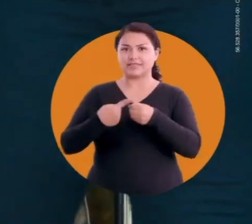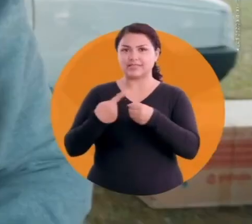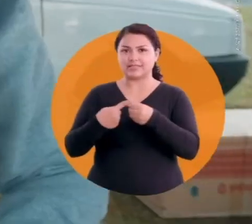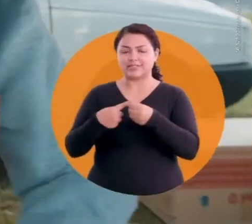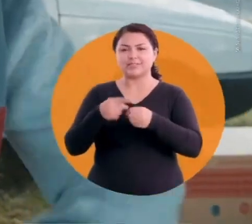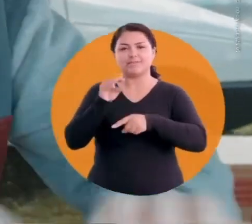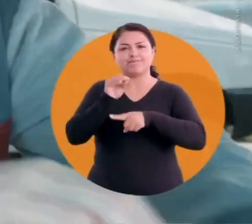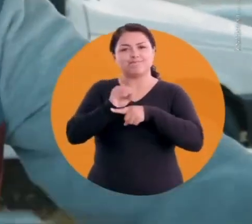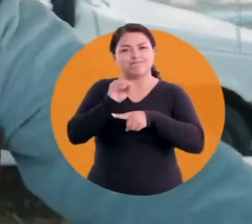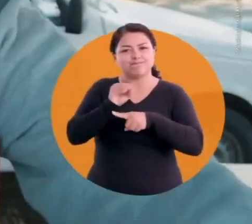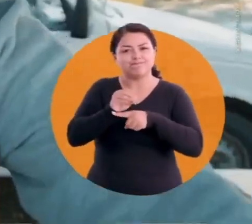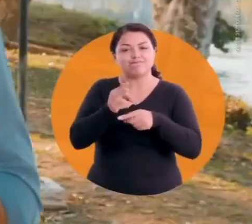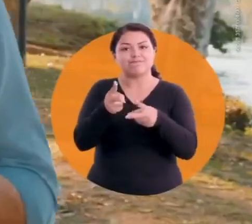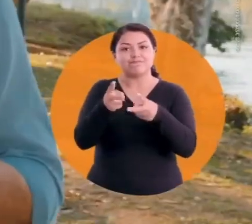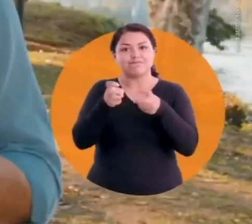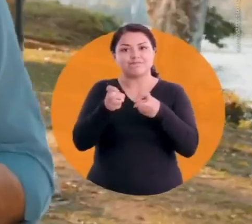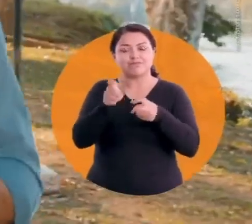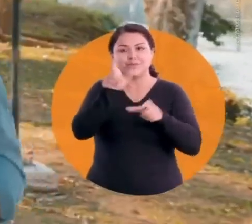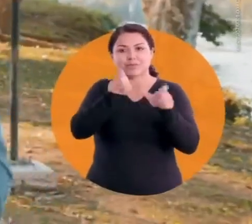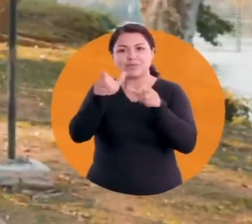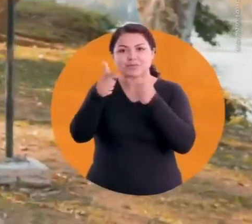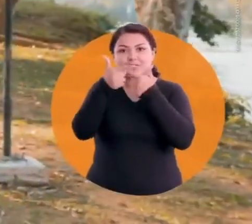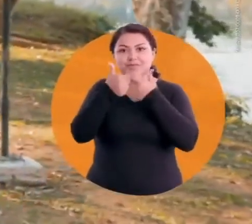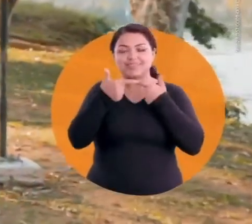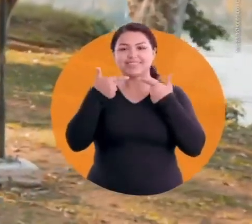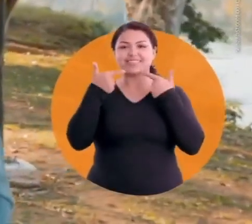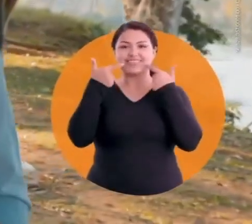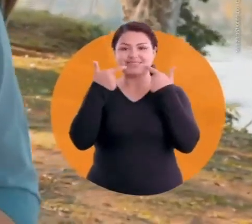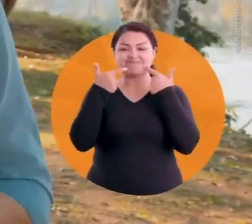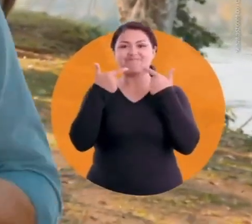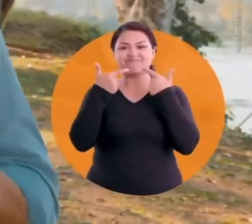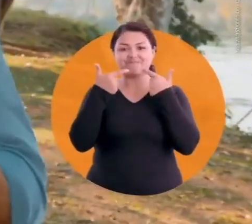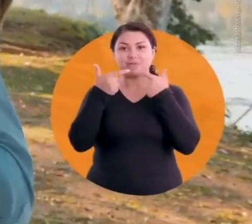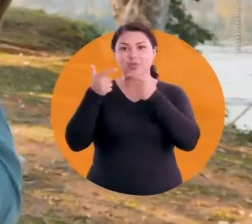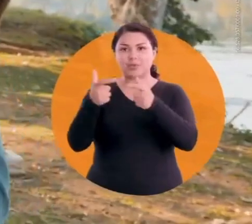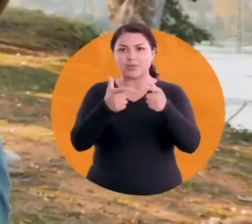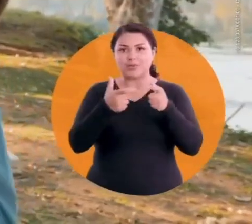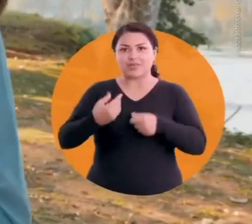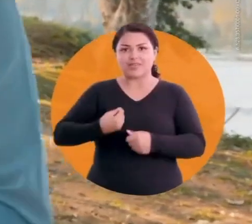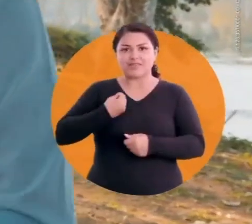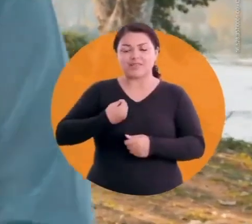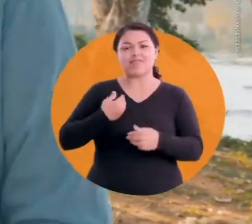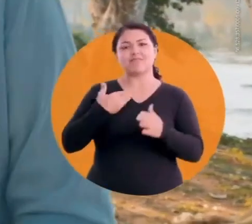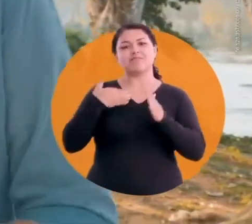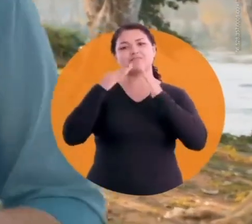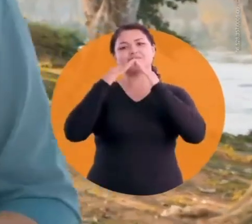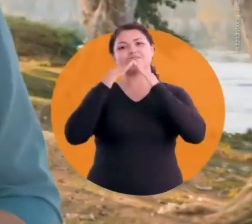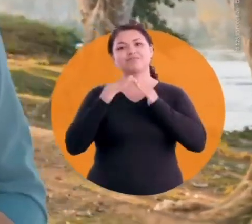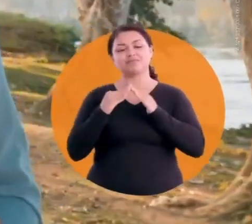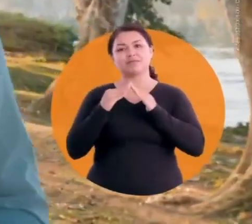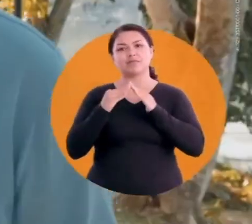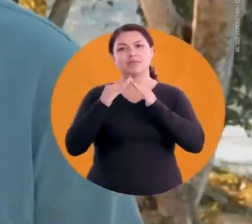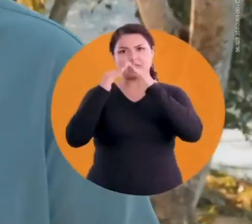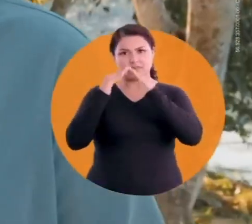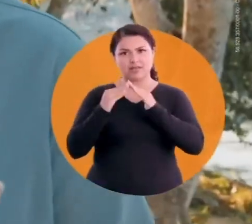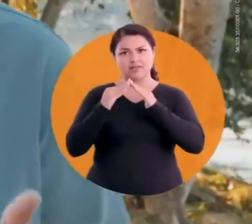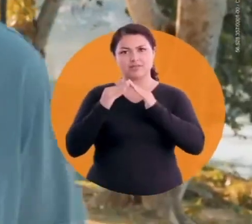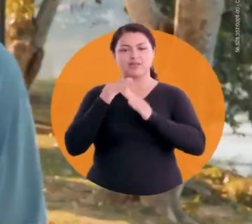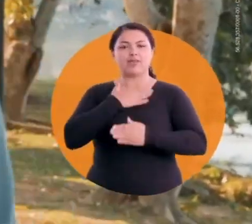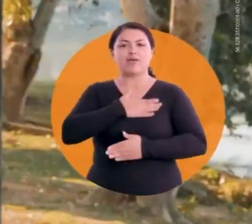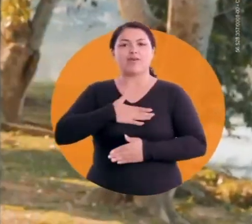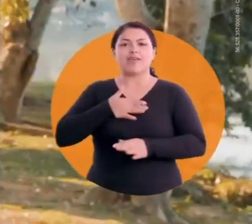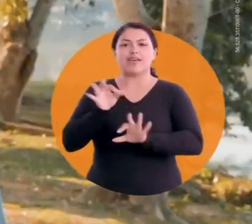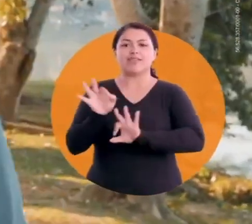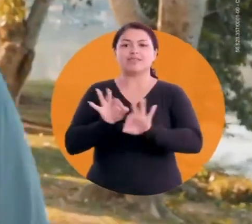Quando uma cidade está sendo bem cuidada, a gente percebe pelo rosto das pessoas Que o lugar onde a gente vive é a nossa casa e a gente